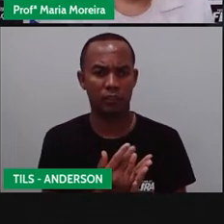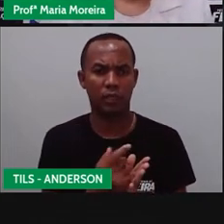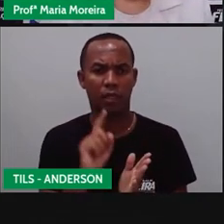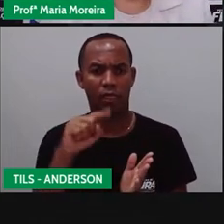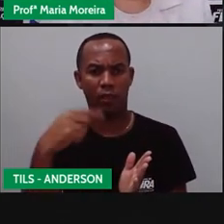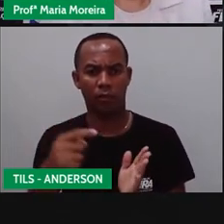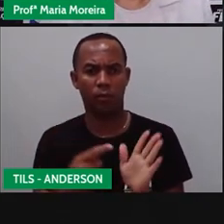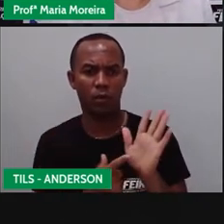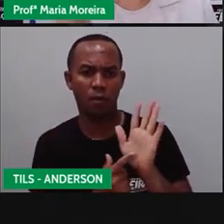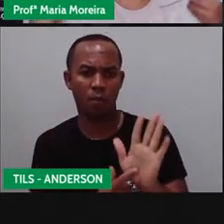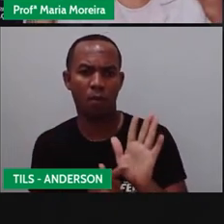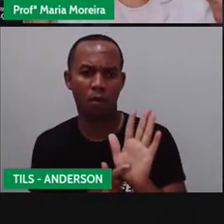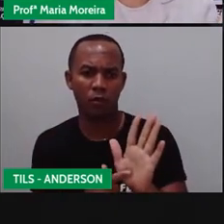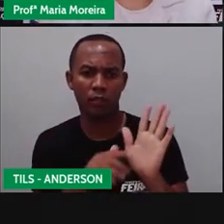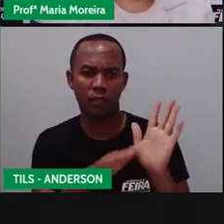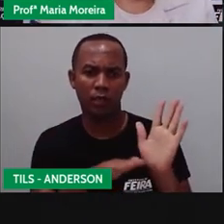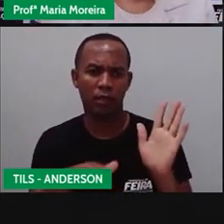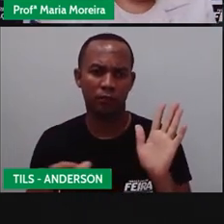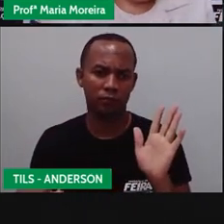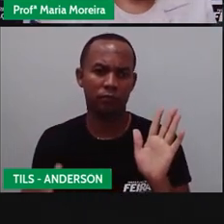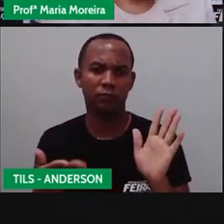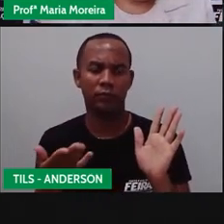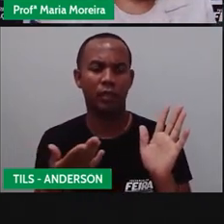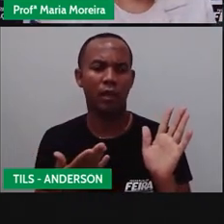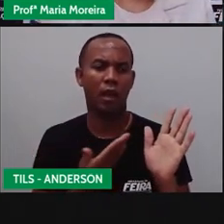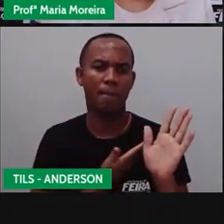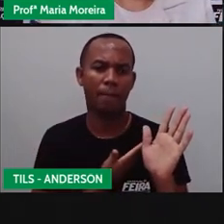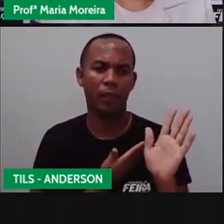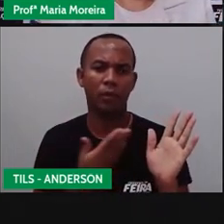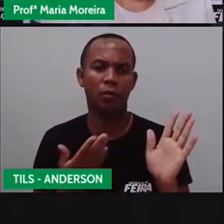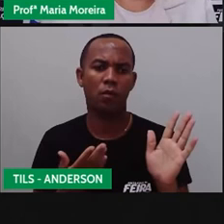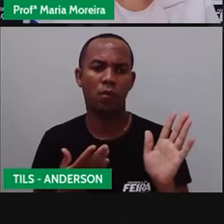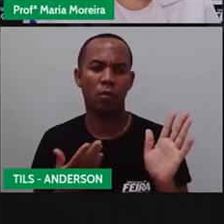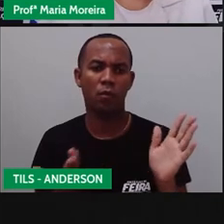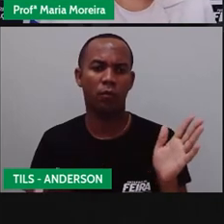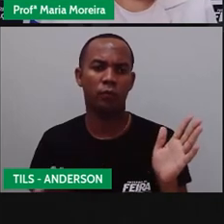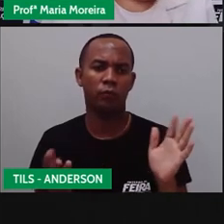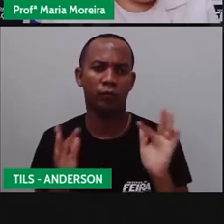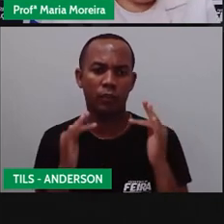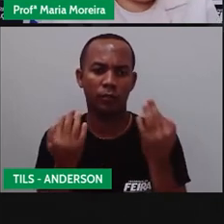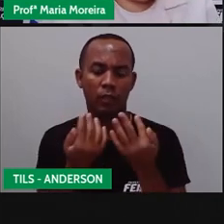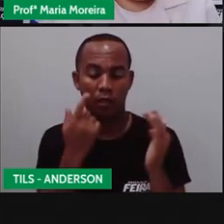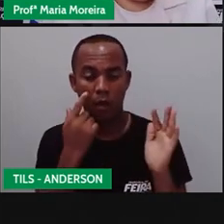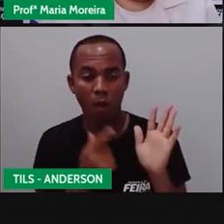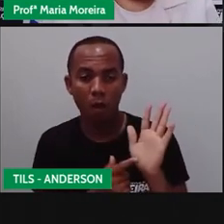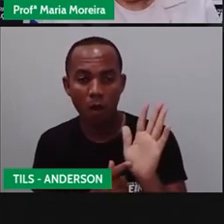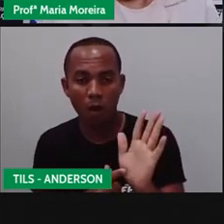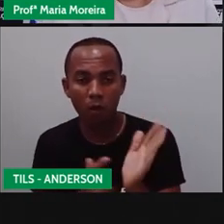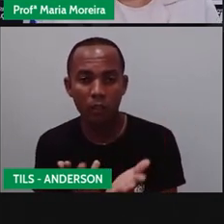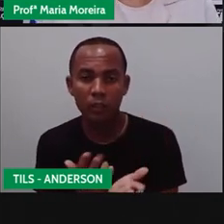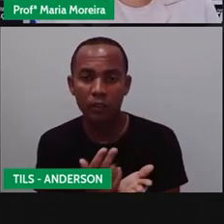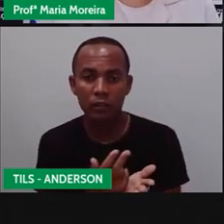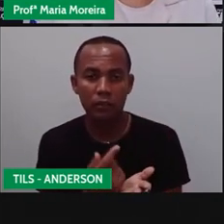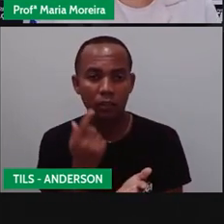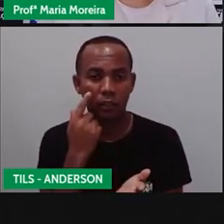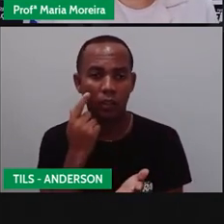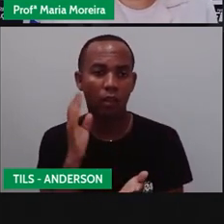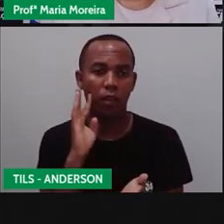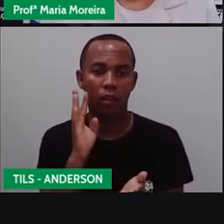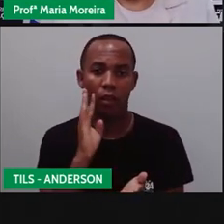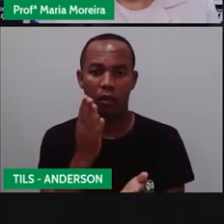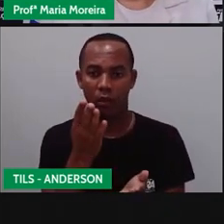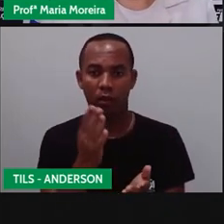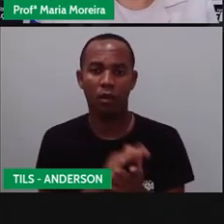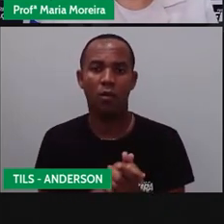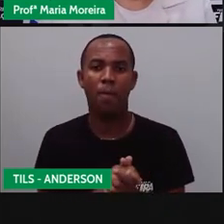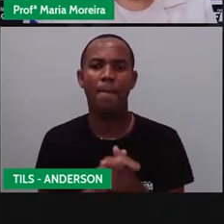mostrar pros coleguinhas e pedir que eles adivinhem, né? Ao que se refere cada uma dessas placas. Olha que atividade bacana, olha